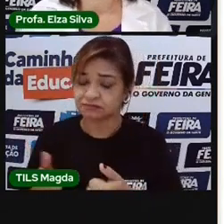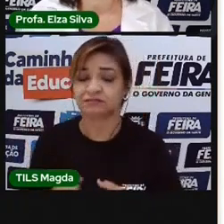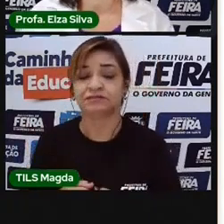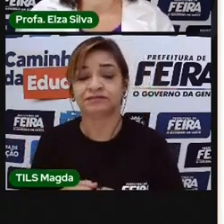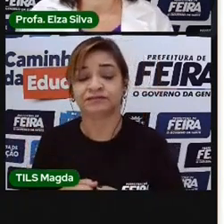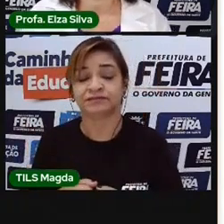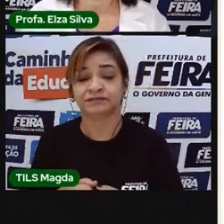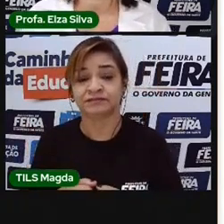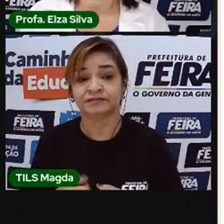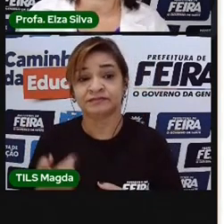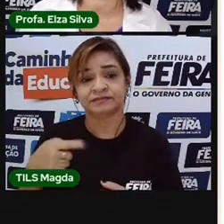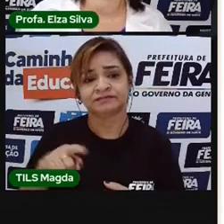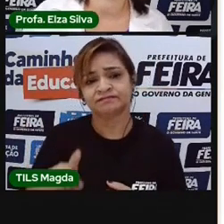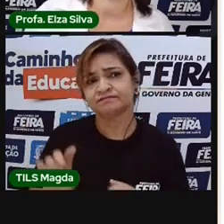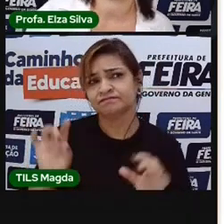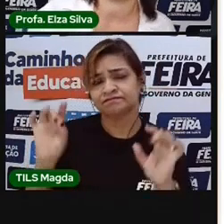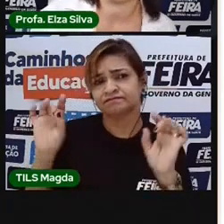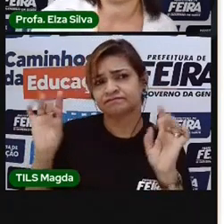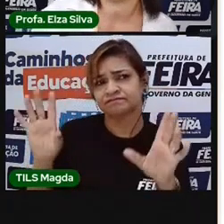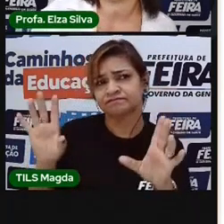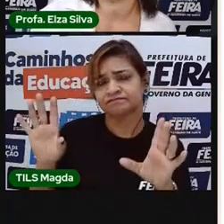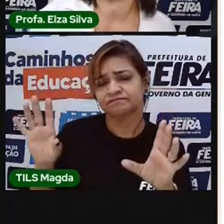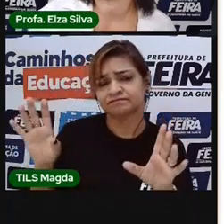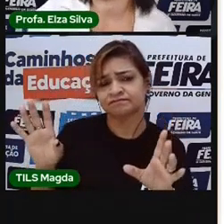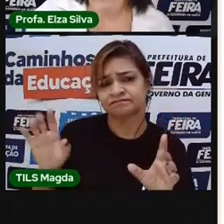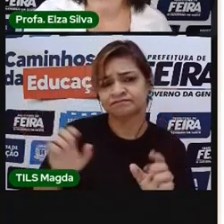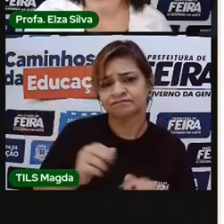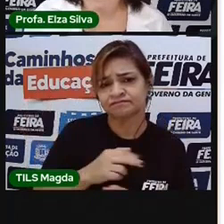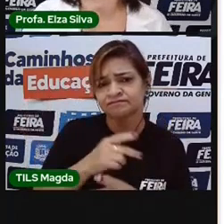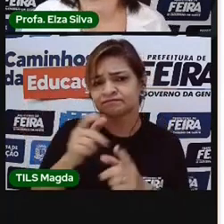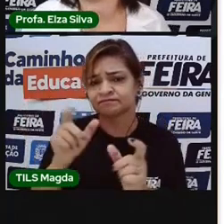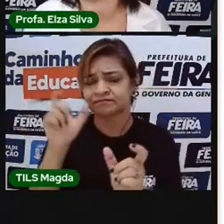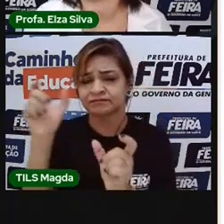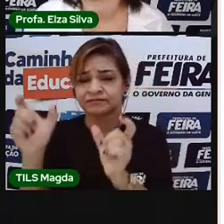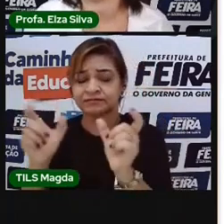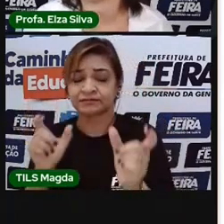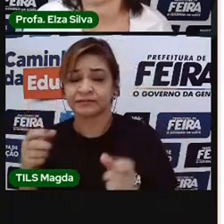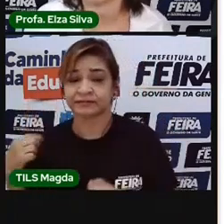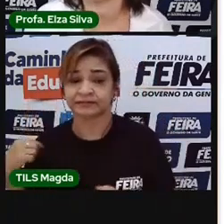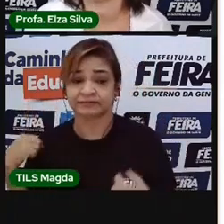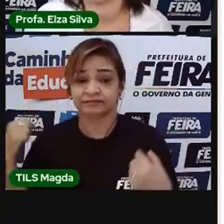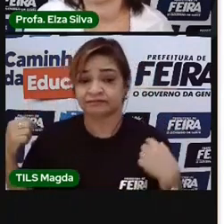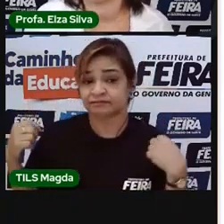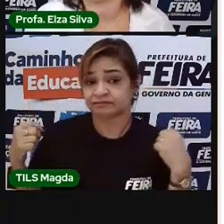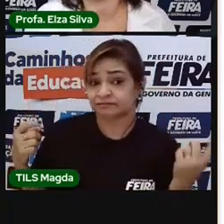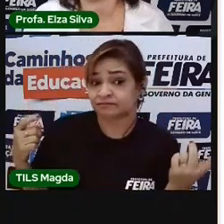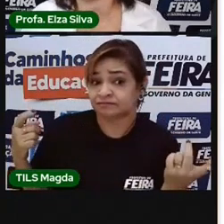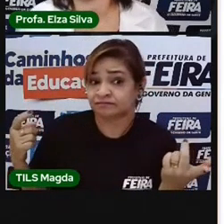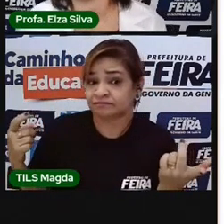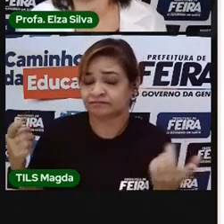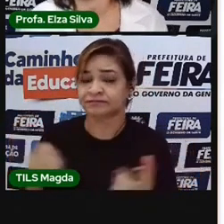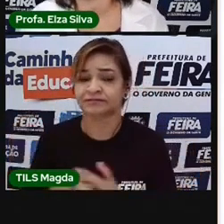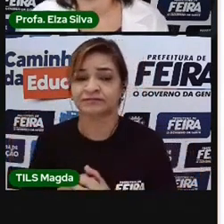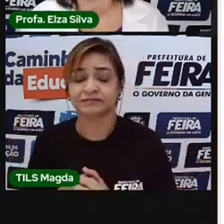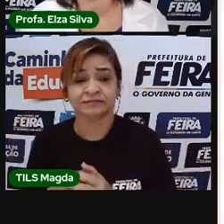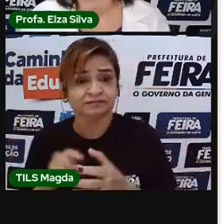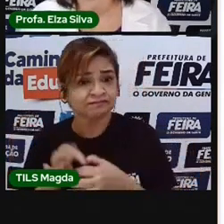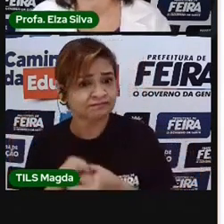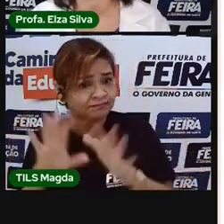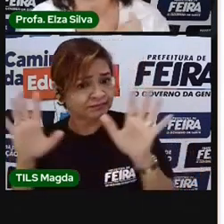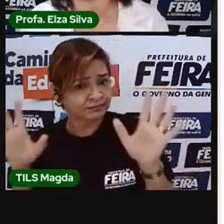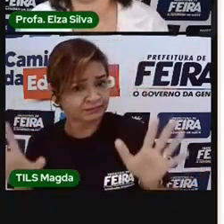Eu vou apenas fazer uma nuvem de palavras com termos da moda, fashion. Então, você é livre